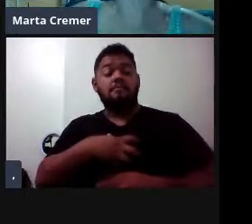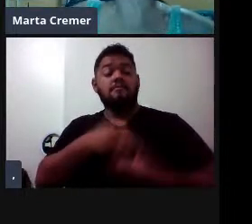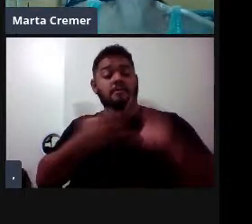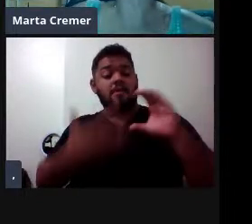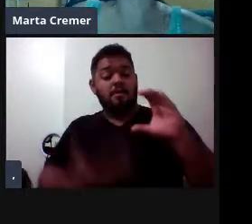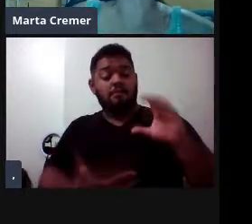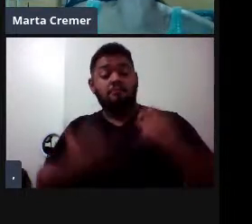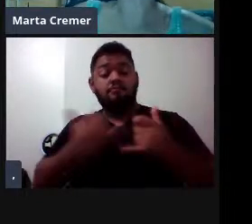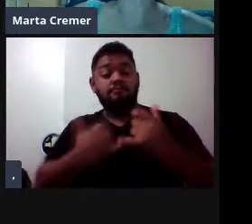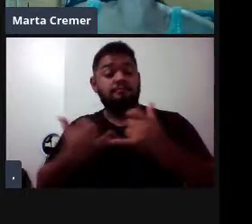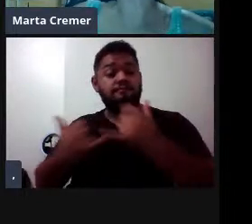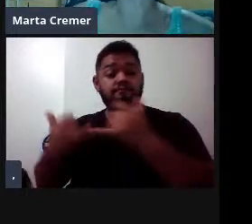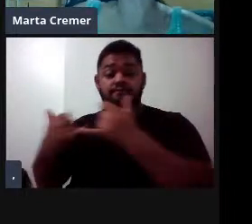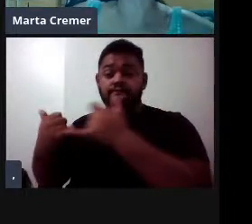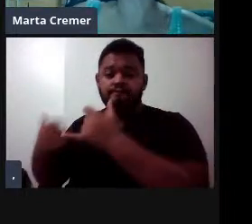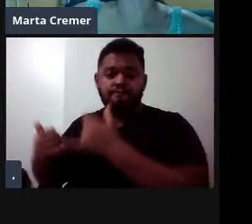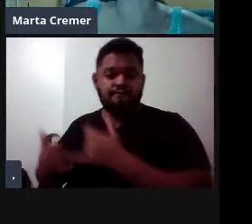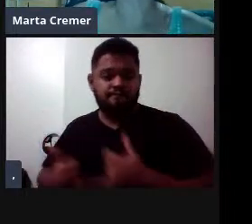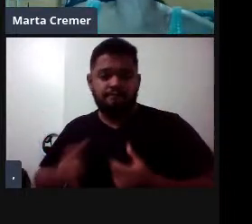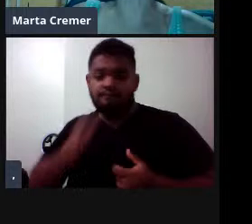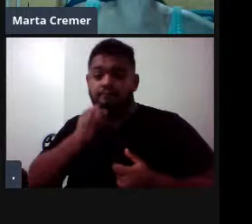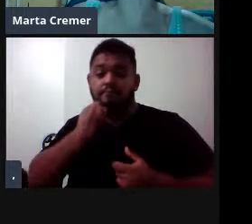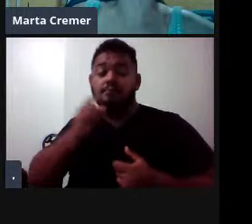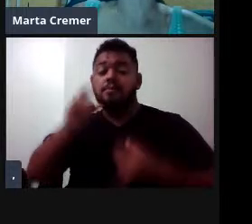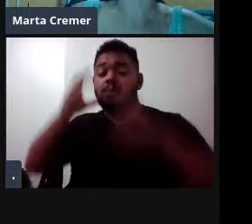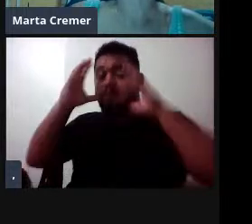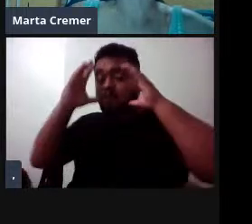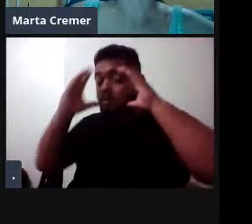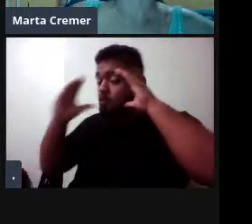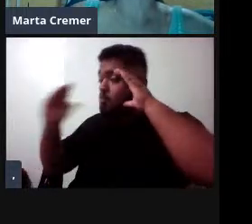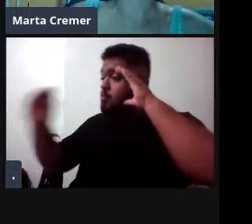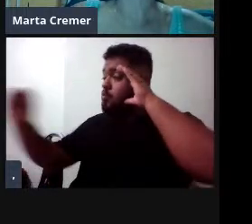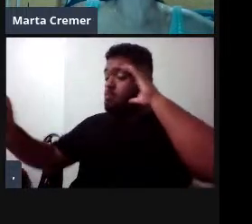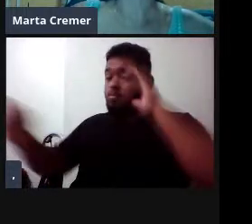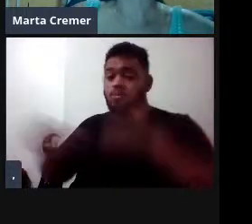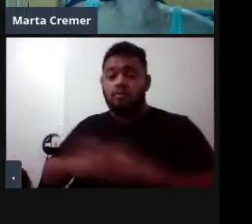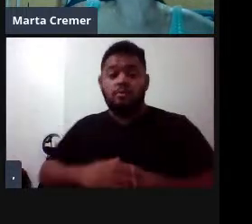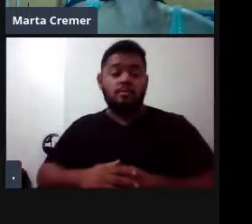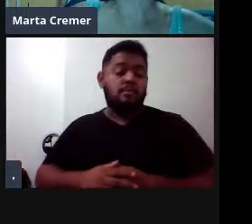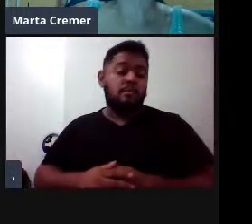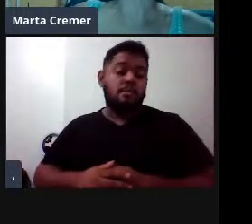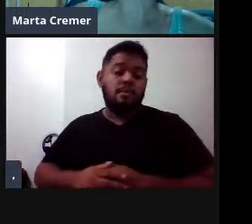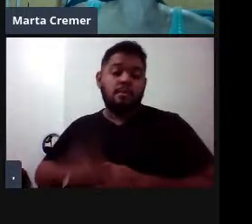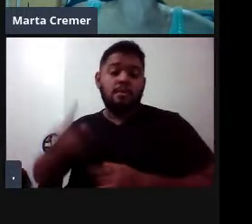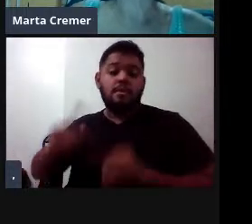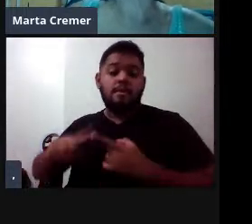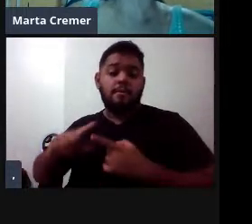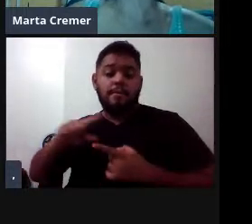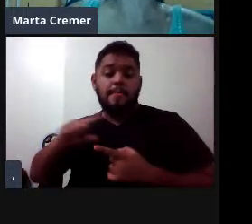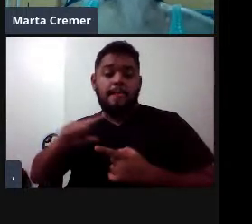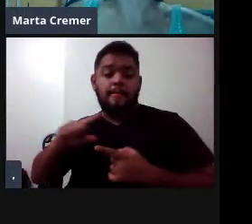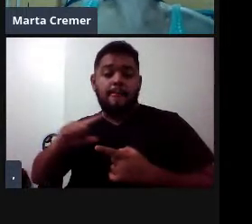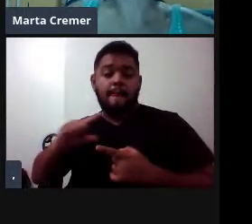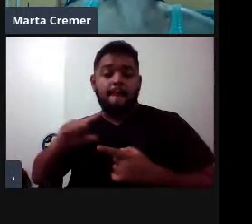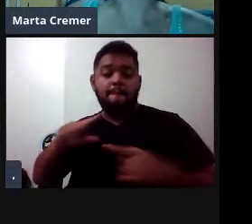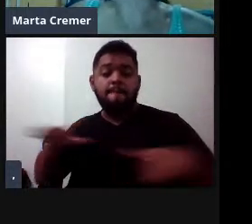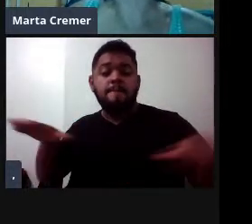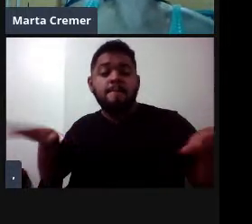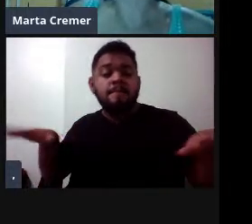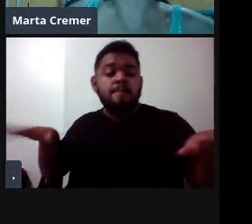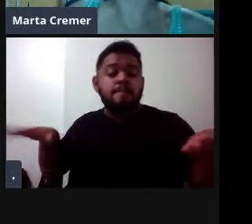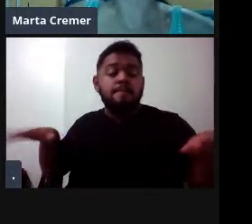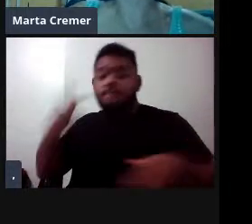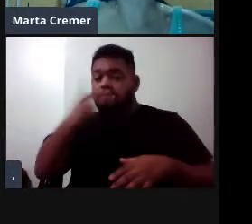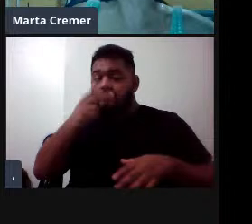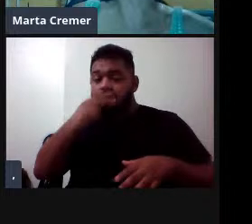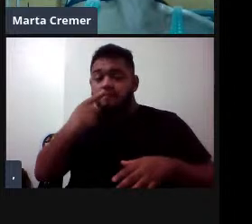semelhanças, né, que é esse rostro muito comprido, esse melão acentuado, um jeitão meio primitivo,